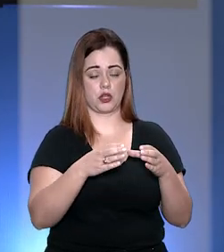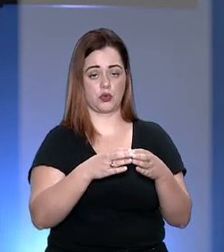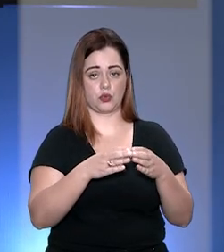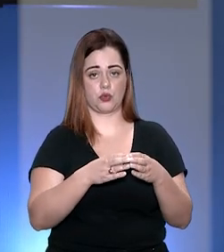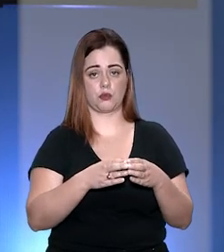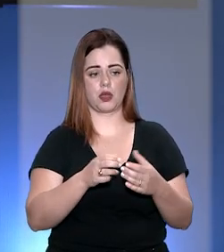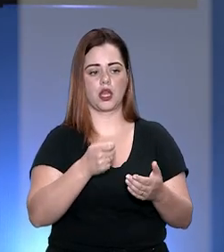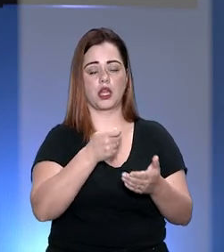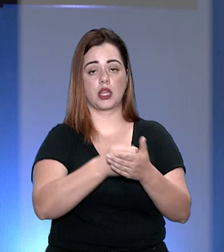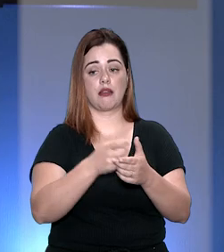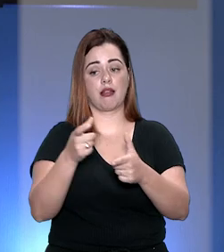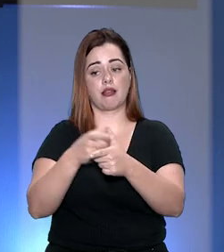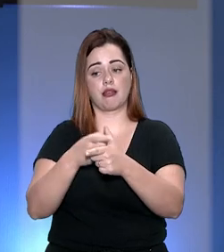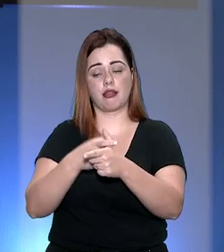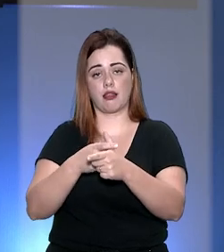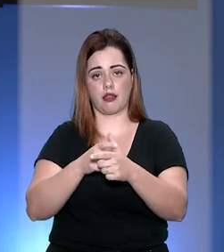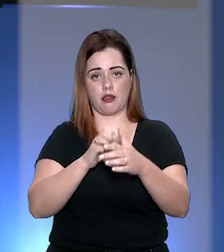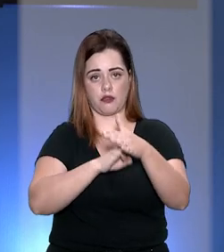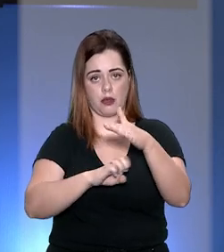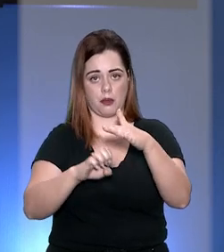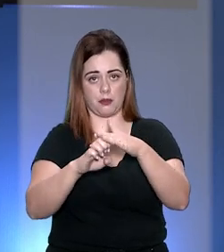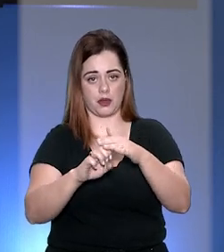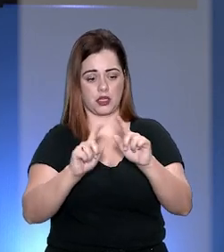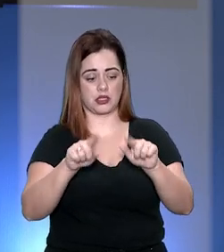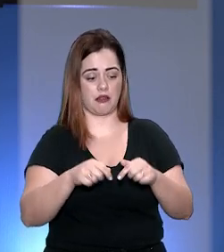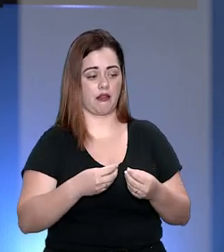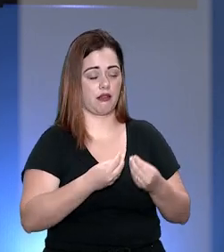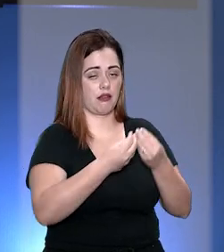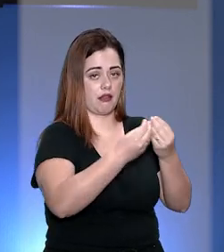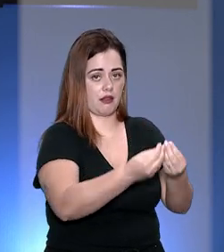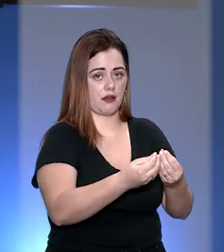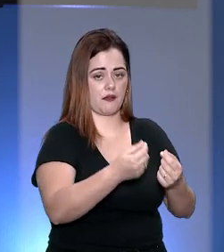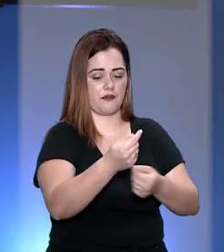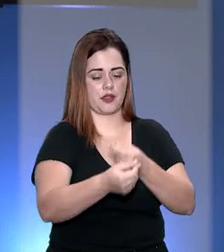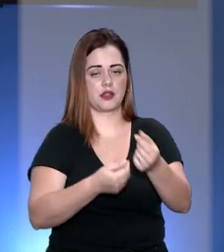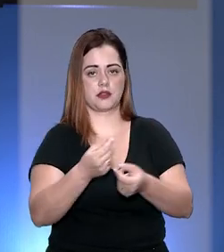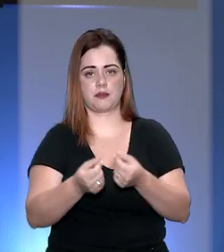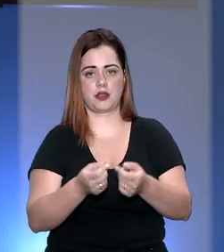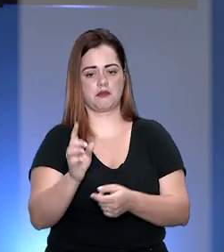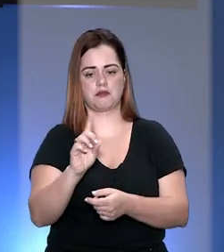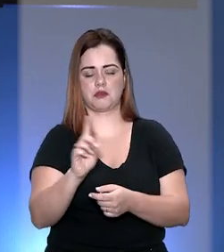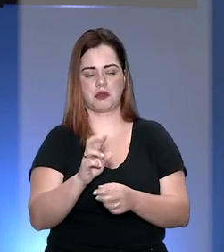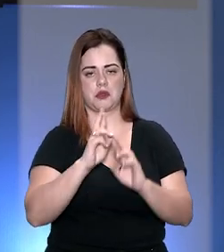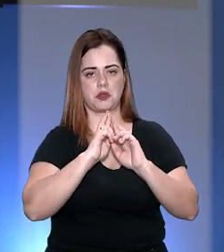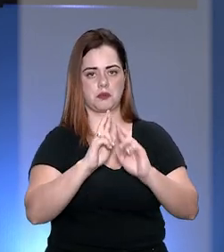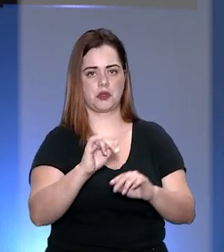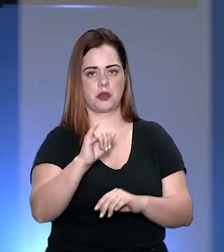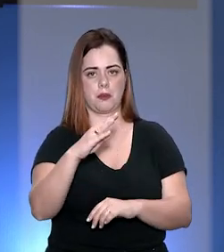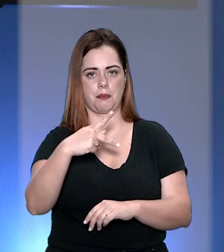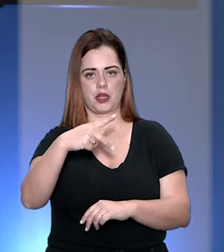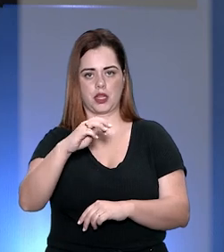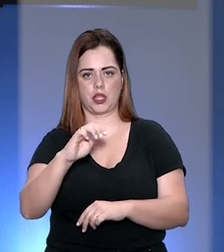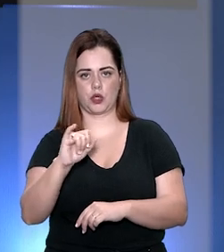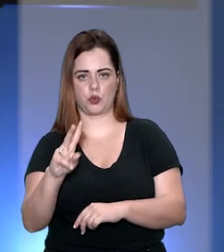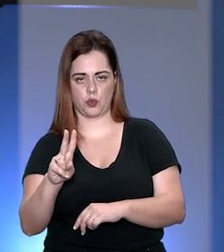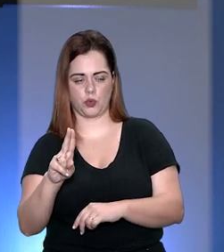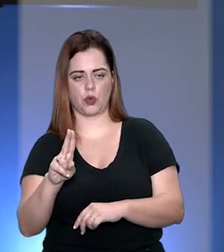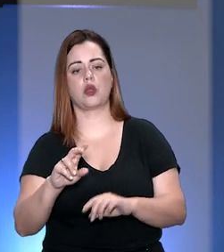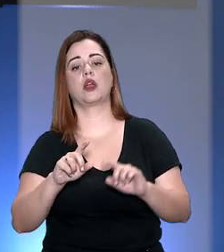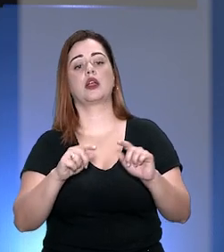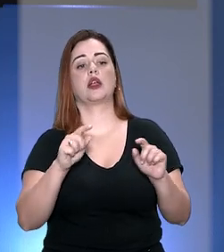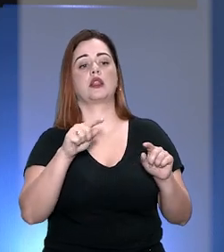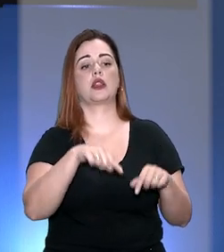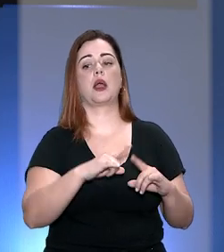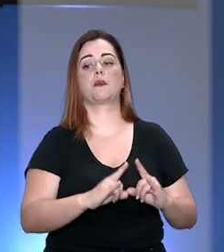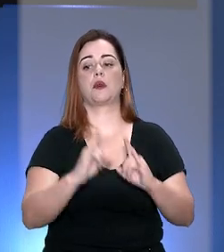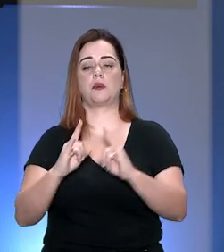fiduciário, que é a instituição financeira que concede o financiamento, não responde por IPTU antes da consolidação da